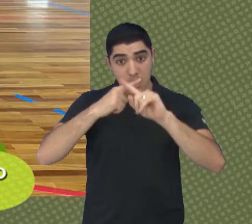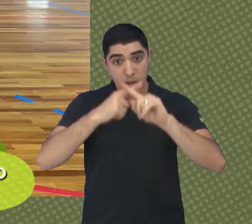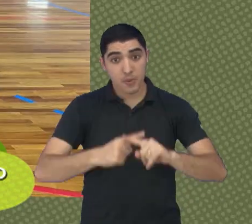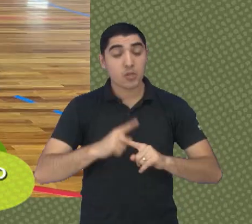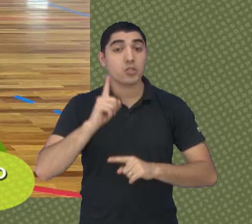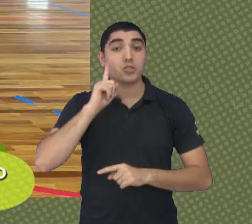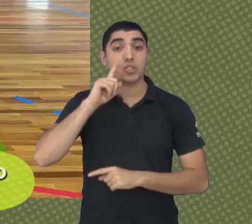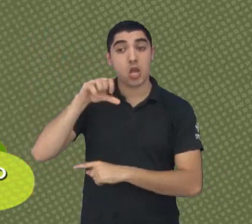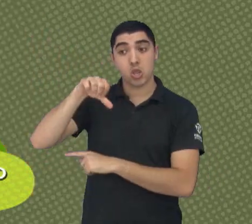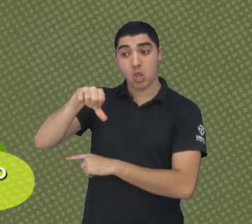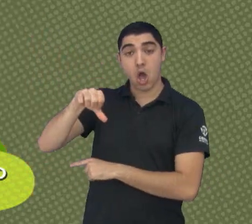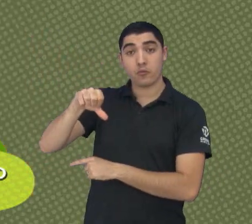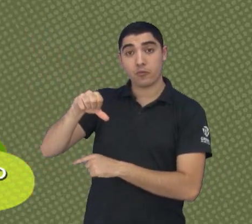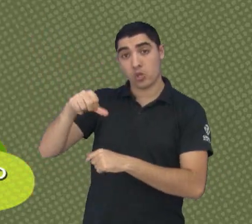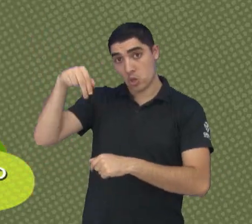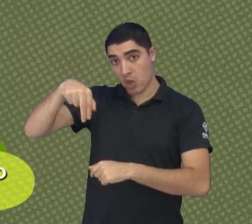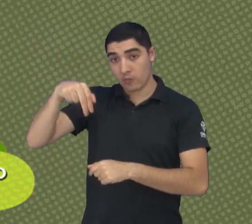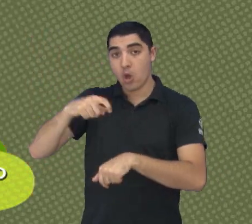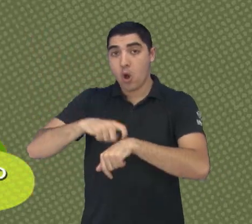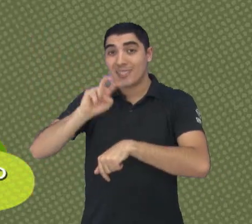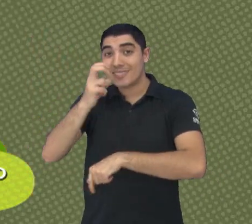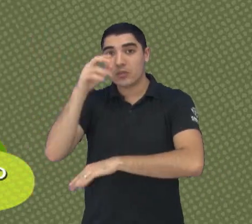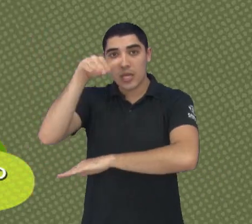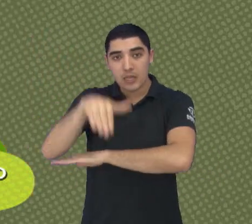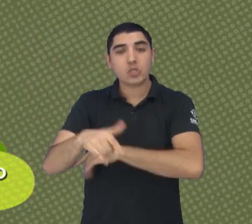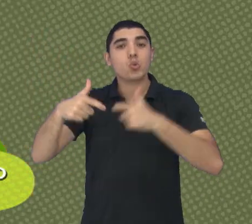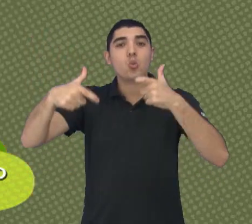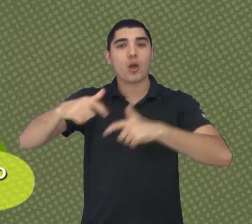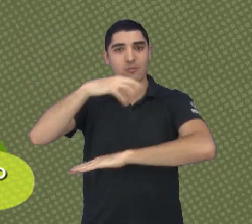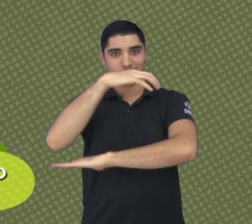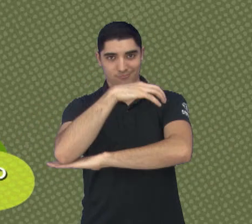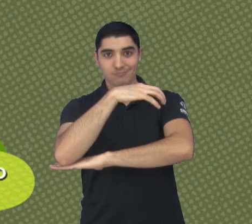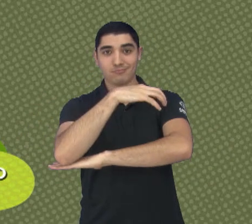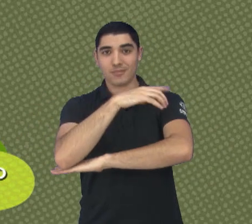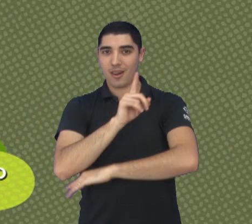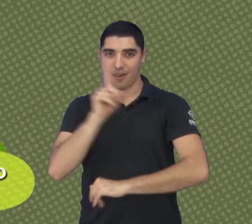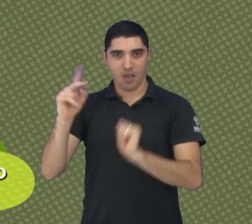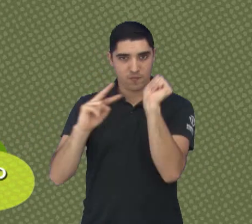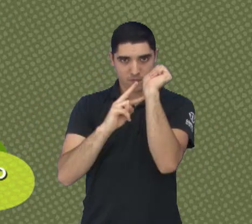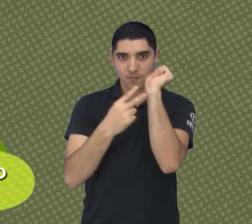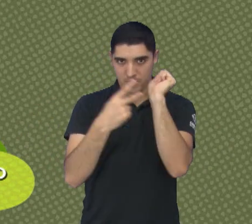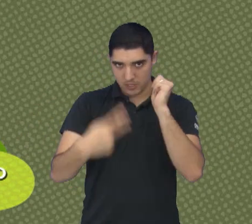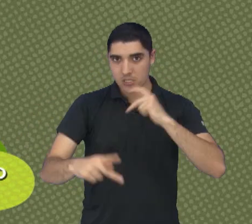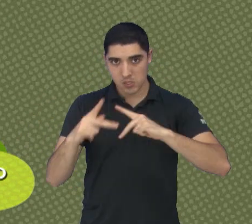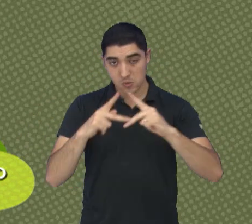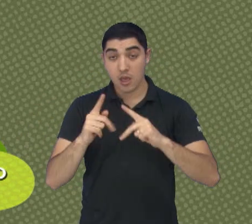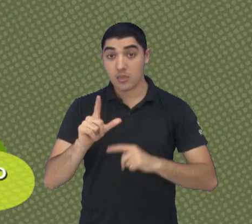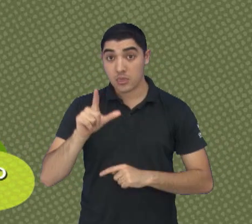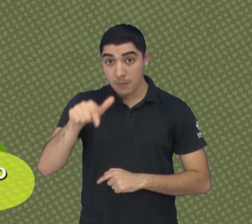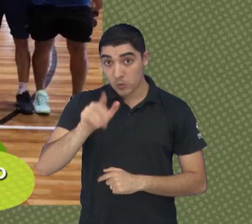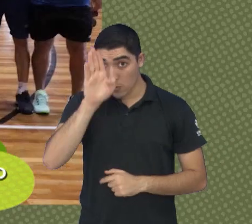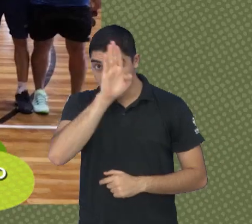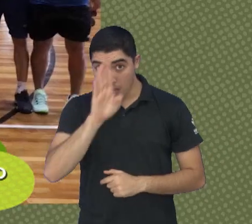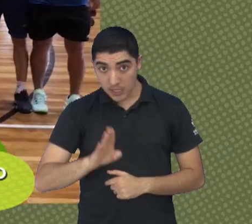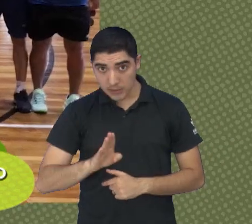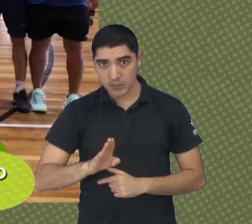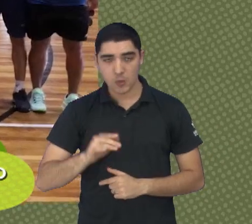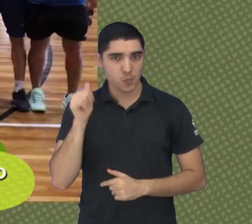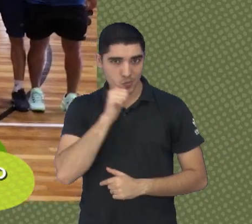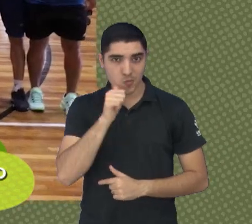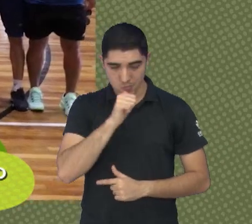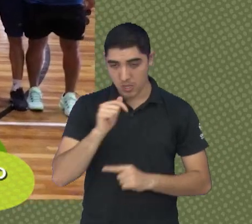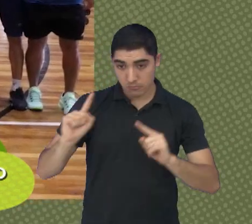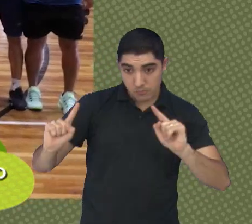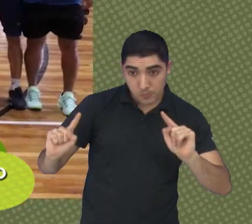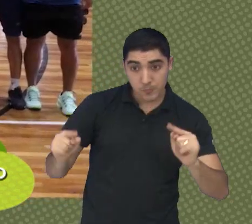9 de novembro, às 5 da tarde, no Complexo do Teatrão, lá na Vila Industrial. Na sequência, a seleção brasileira feminina entra em